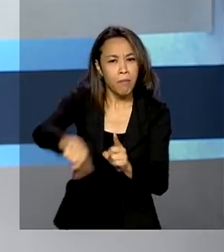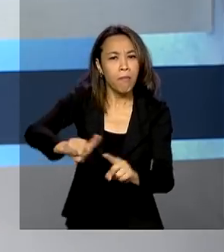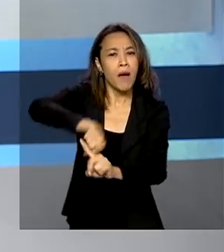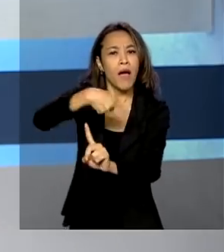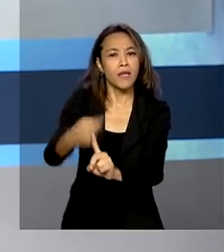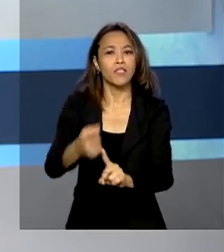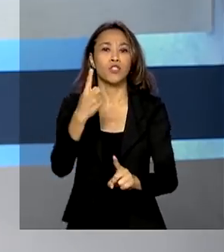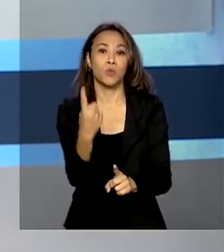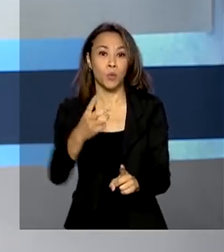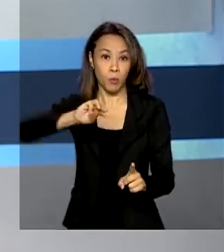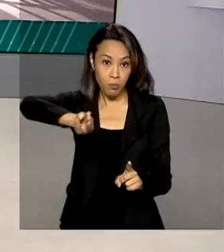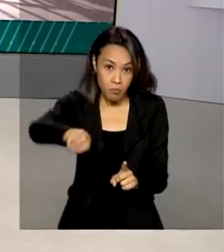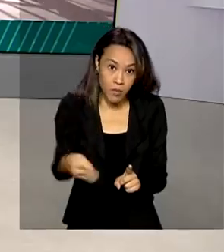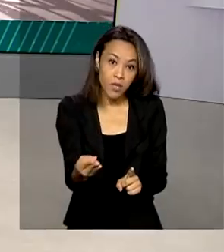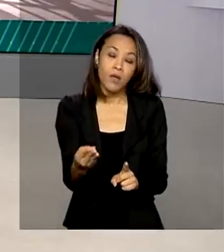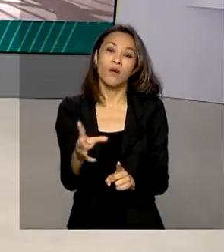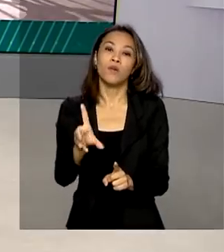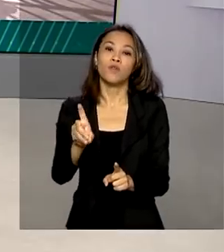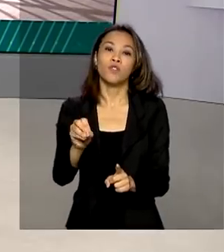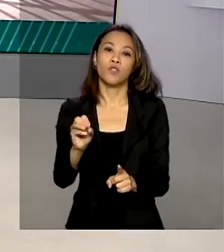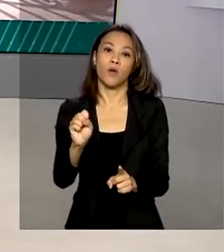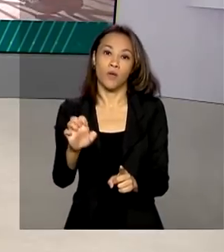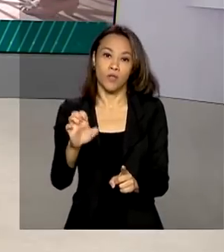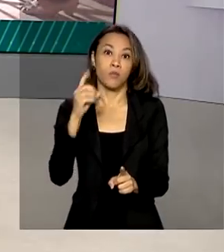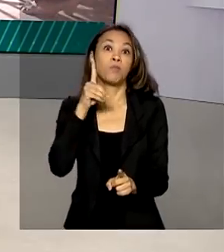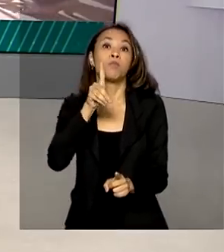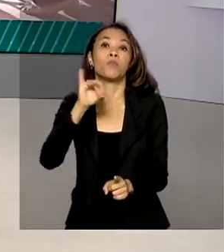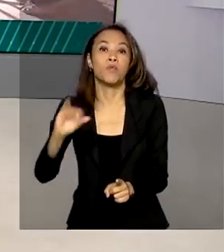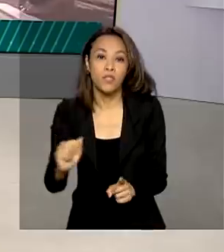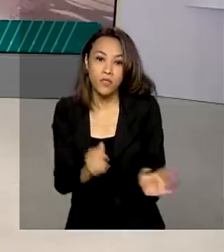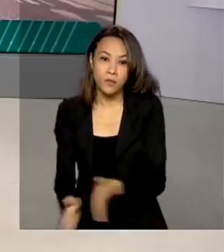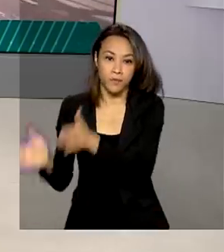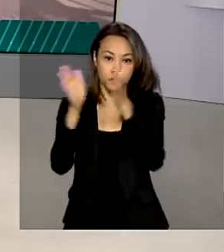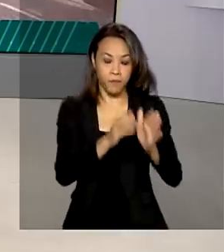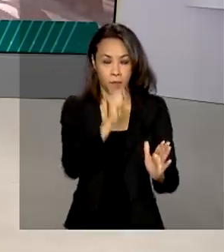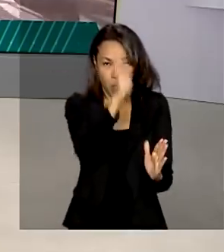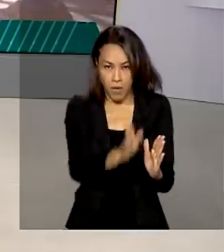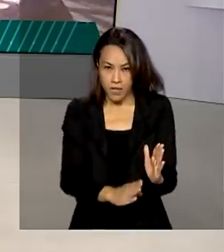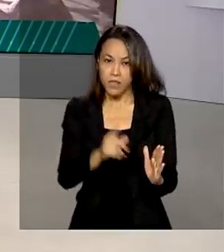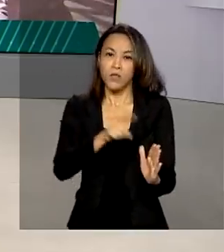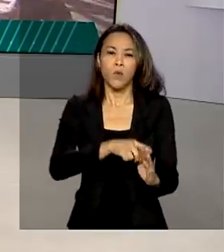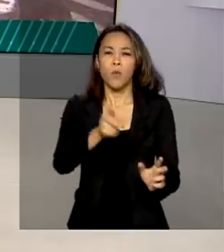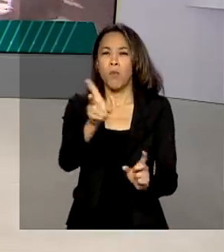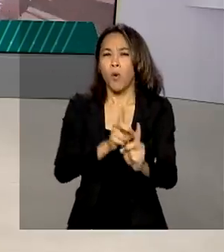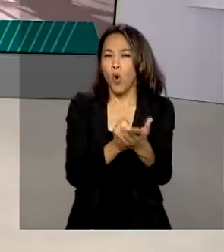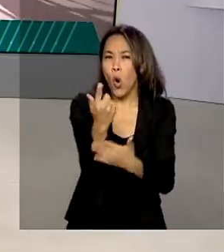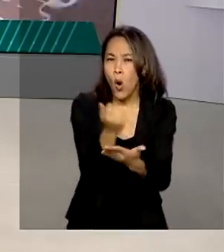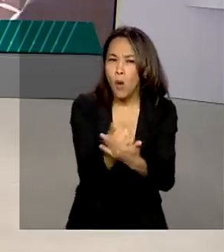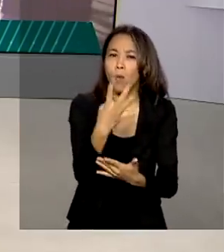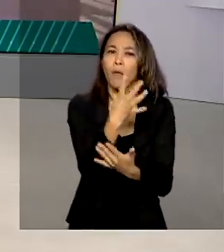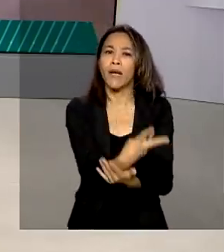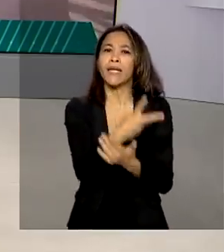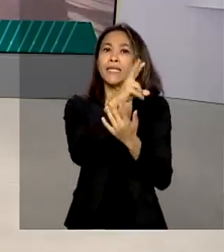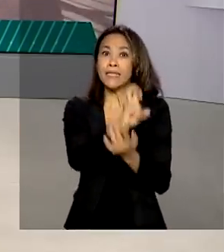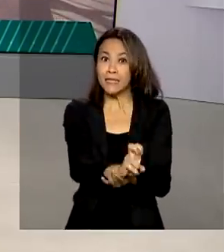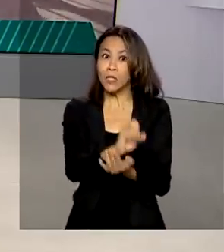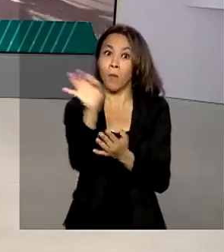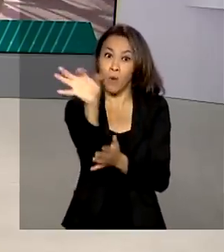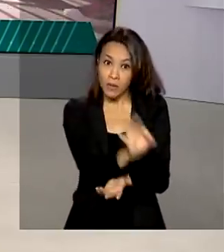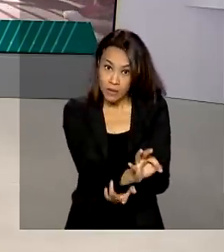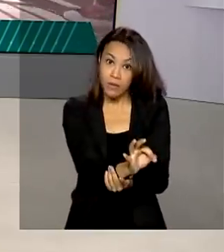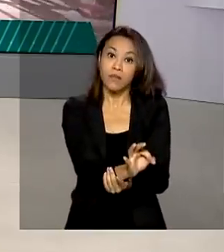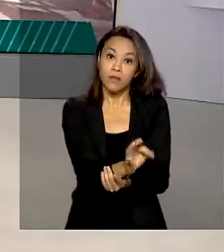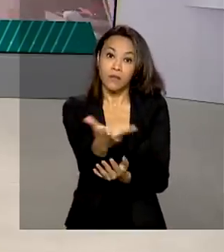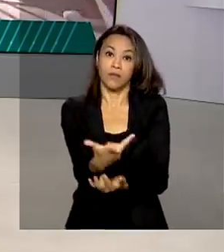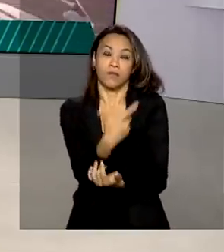milhão de doses por dia. O Brasil importa cerca de 45% de toda a vacina do Programa Nacional de Imunização.